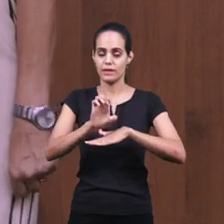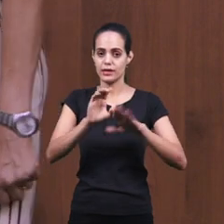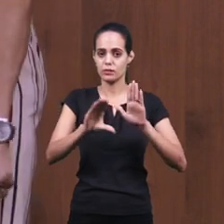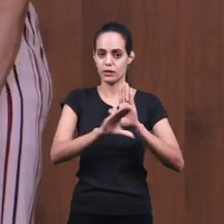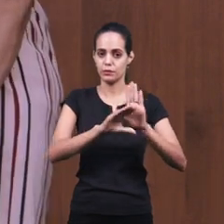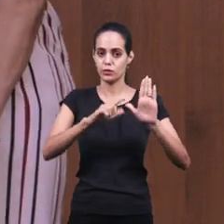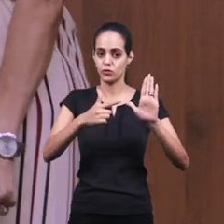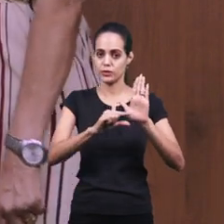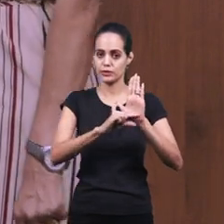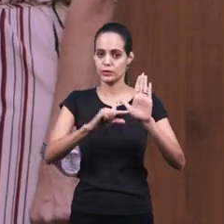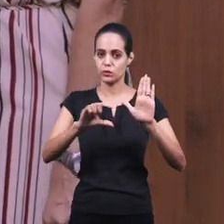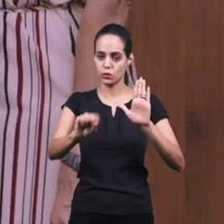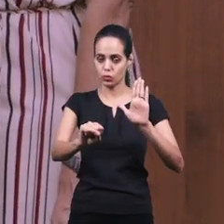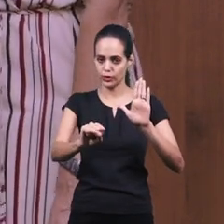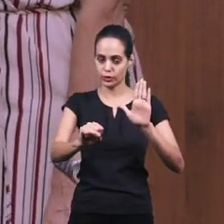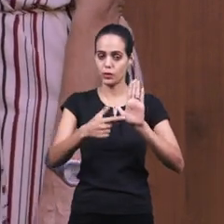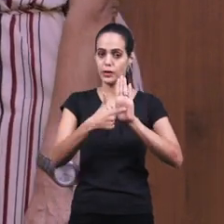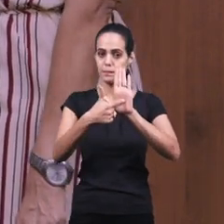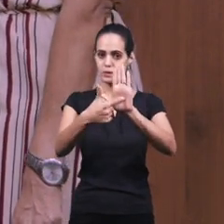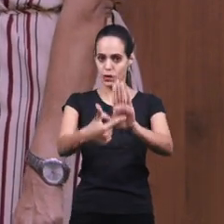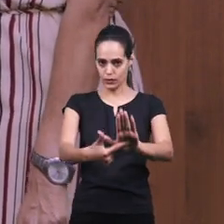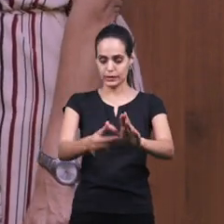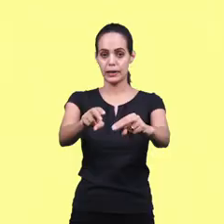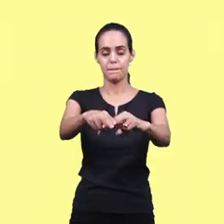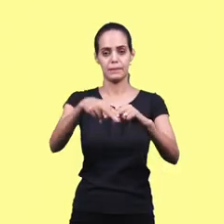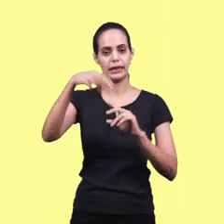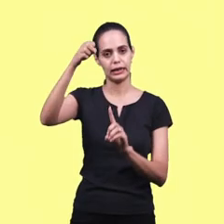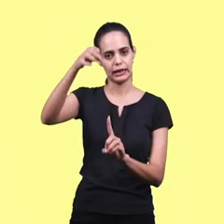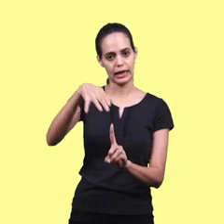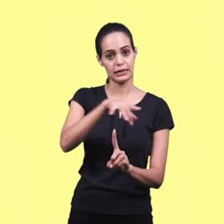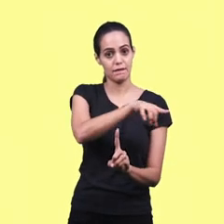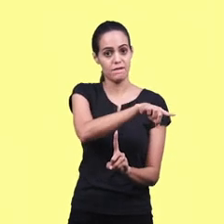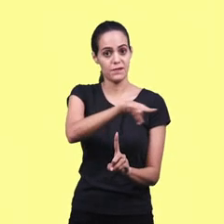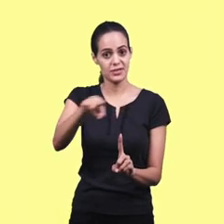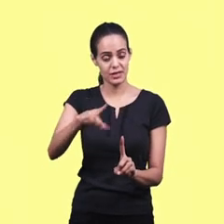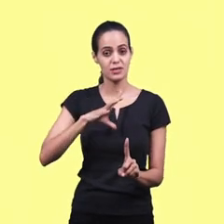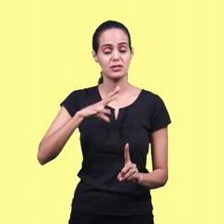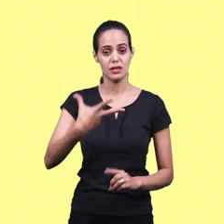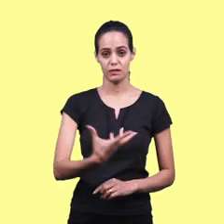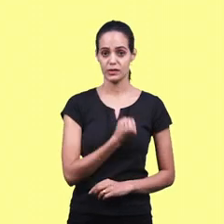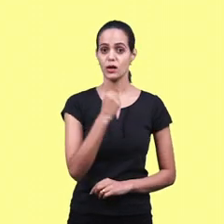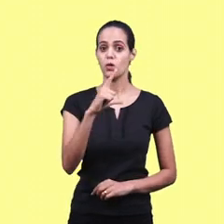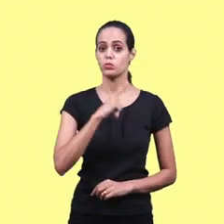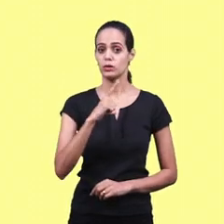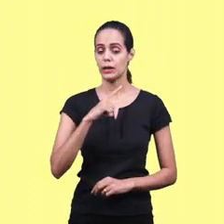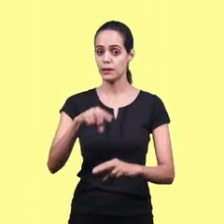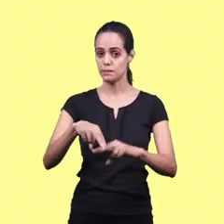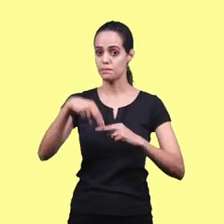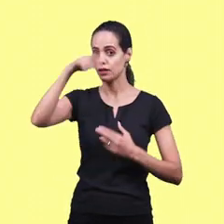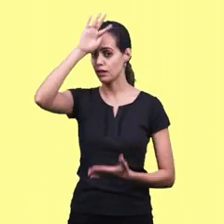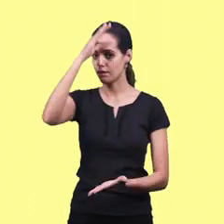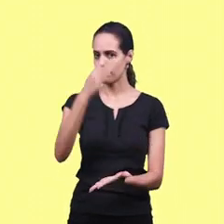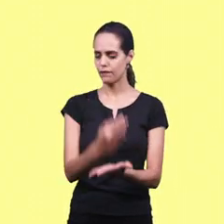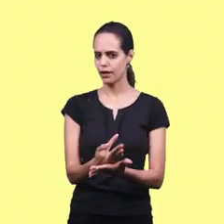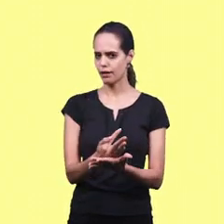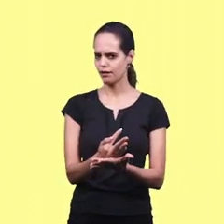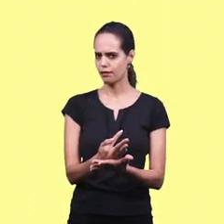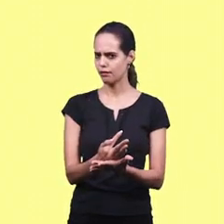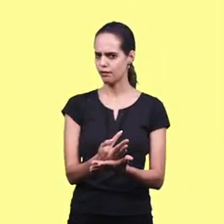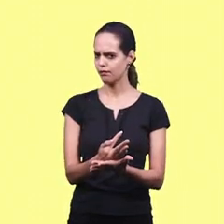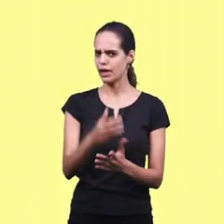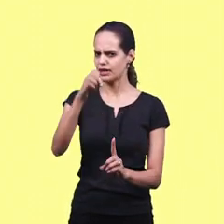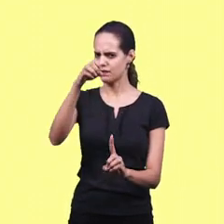8 Que diz assim Porque pela graça sois salvos por meio da fé E isso